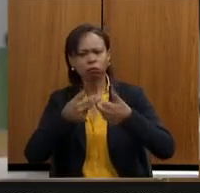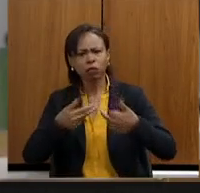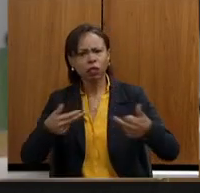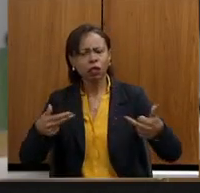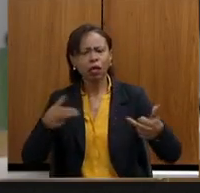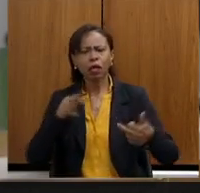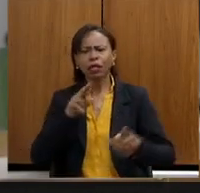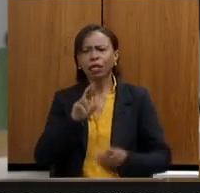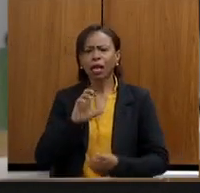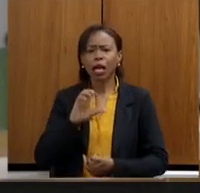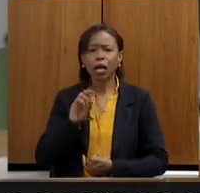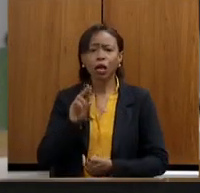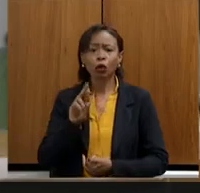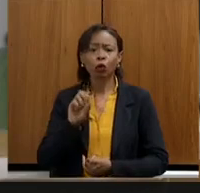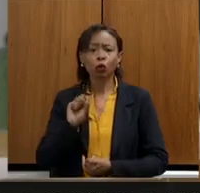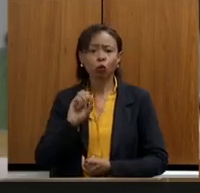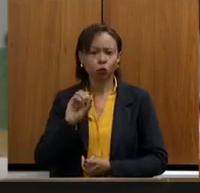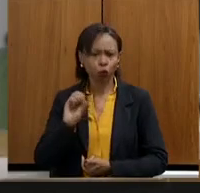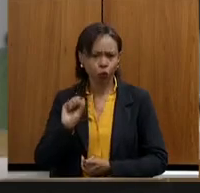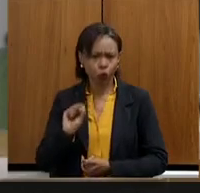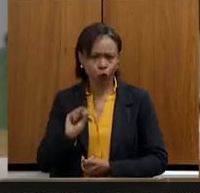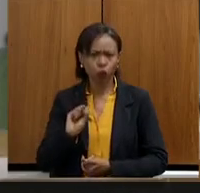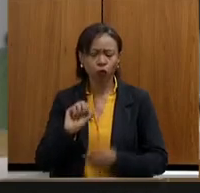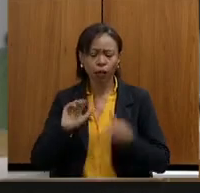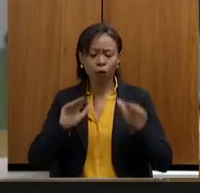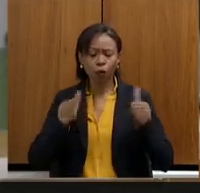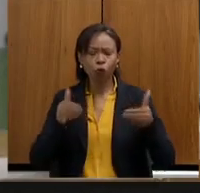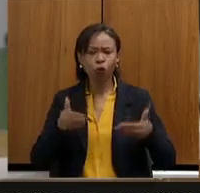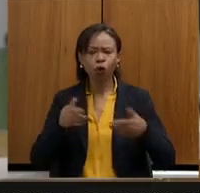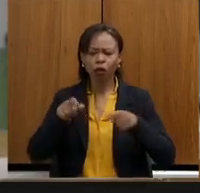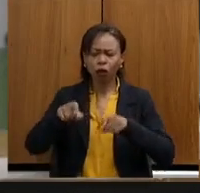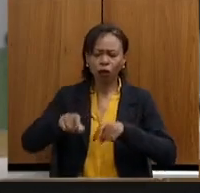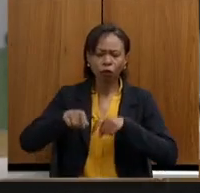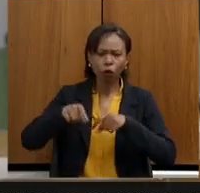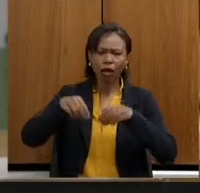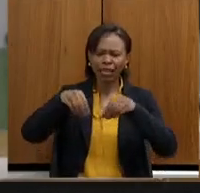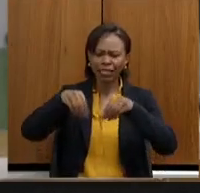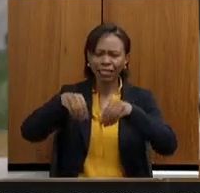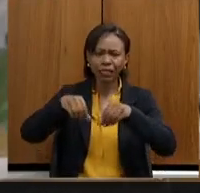para a questão fundiária, para que a gente possa,